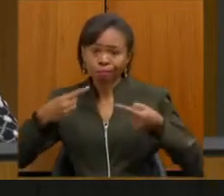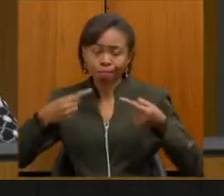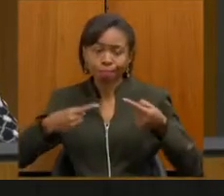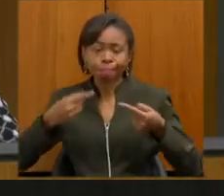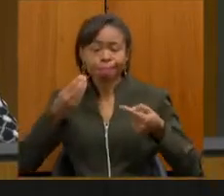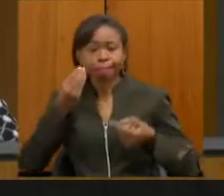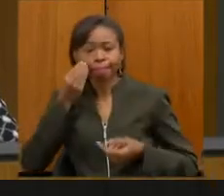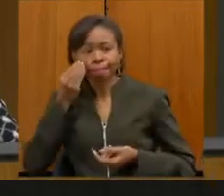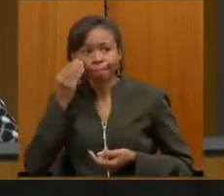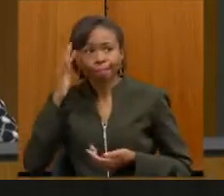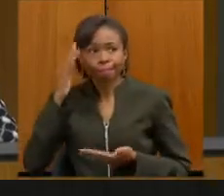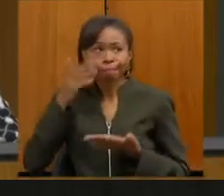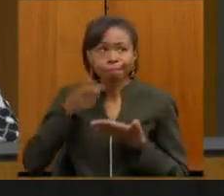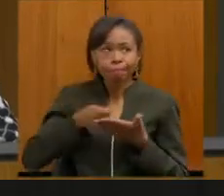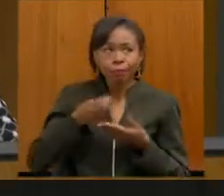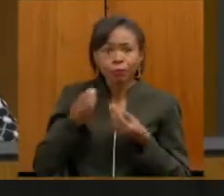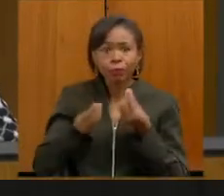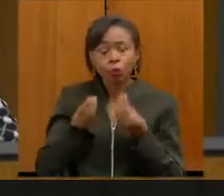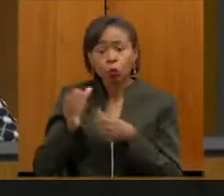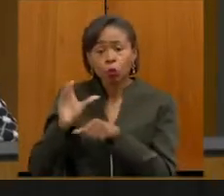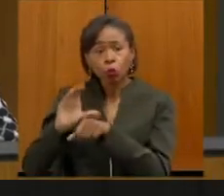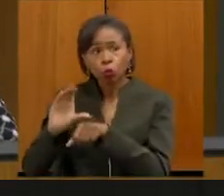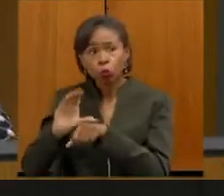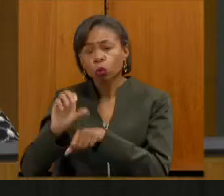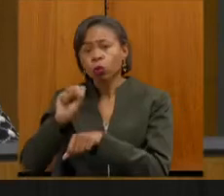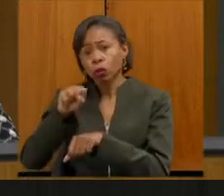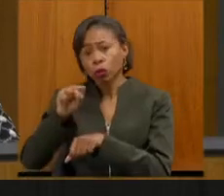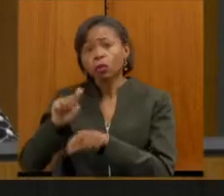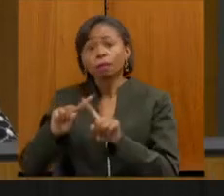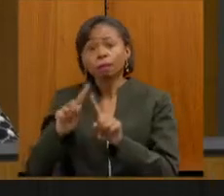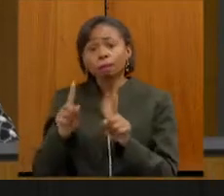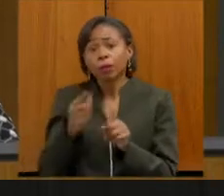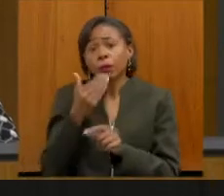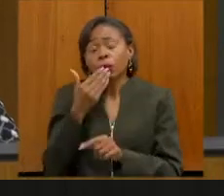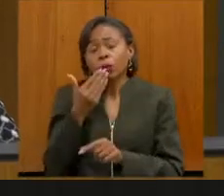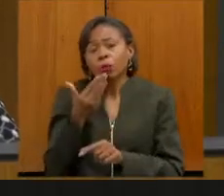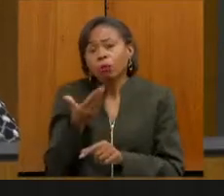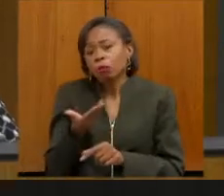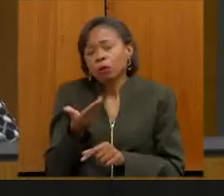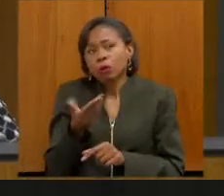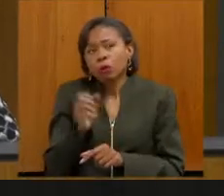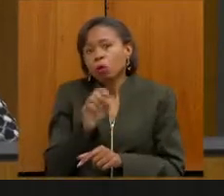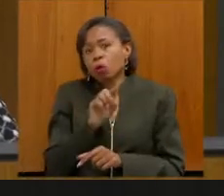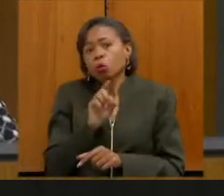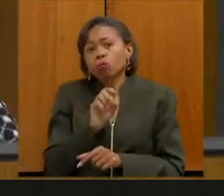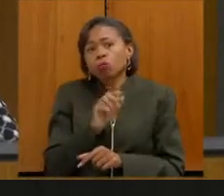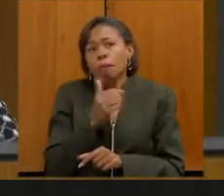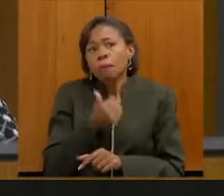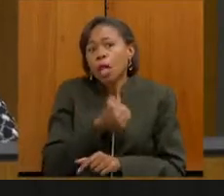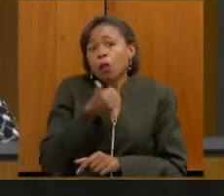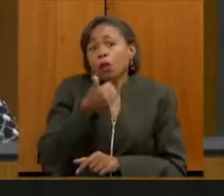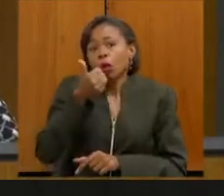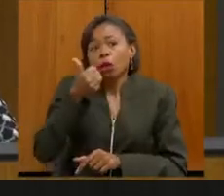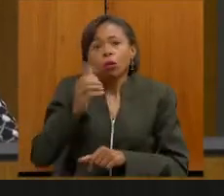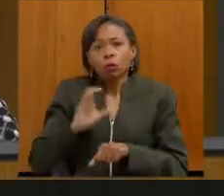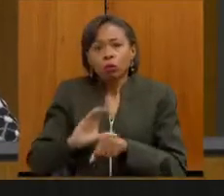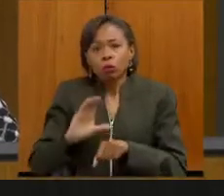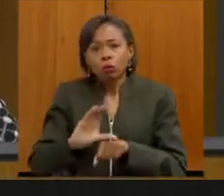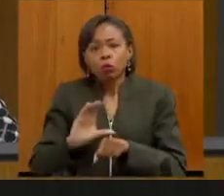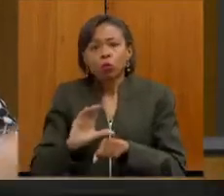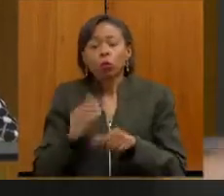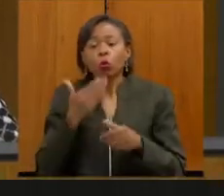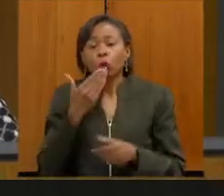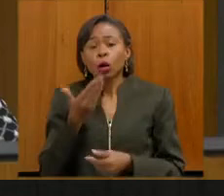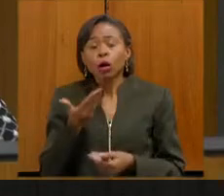o que ofertar cursos, mas, sim, quais seriam os melhores cursos, o que é mais